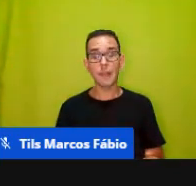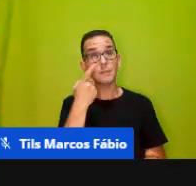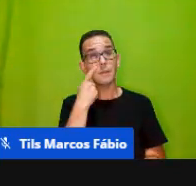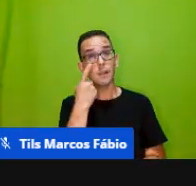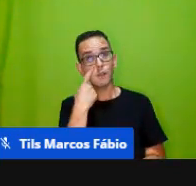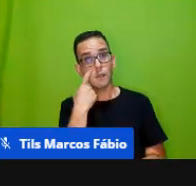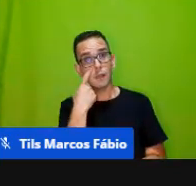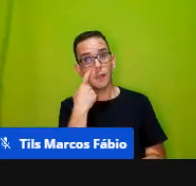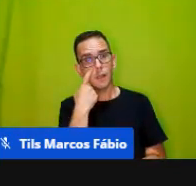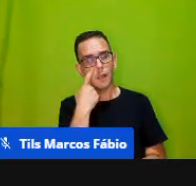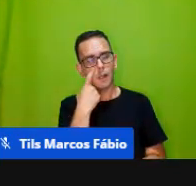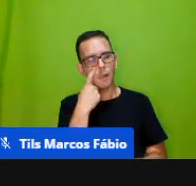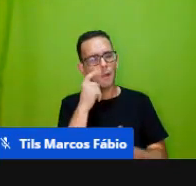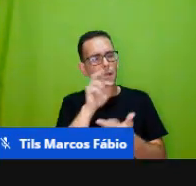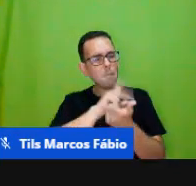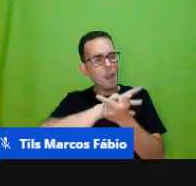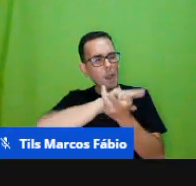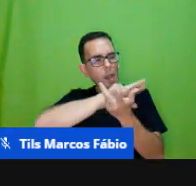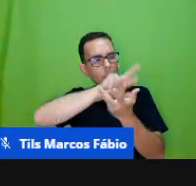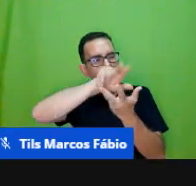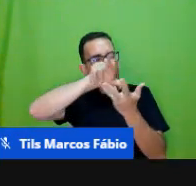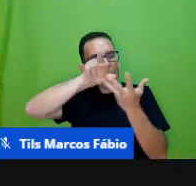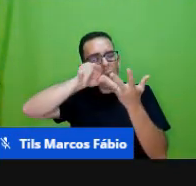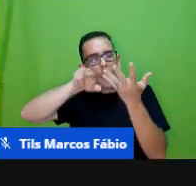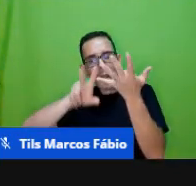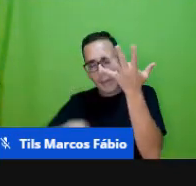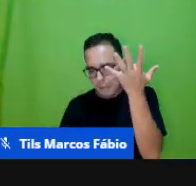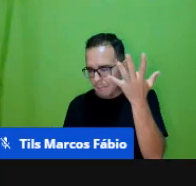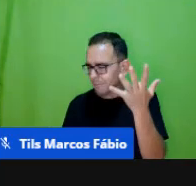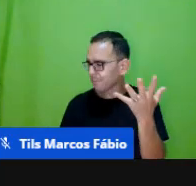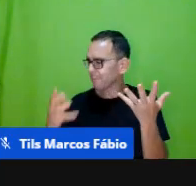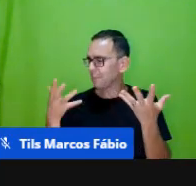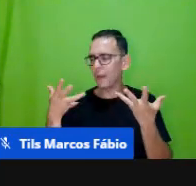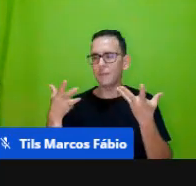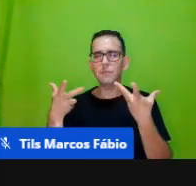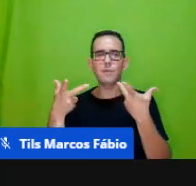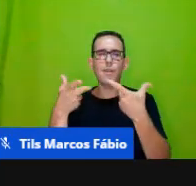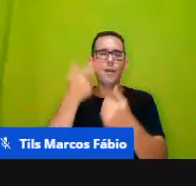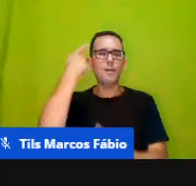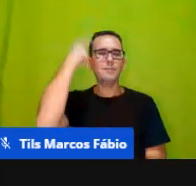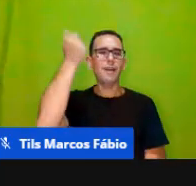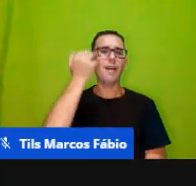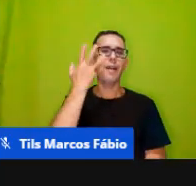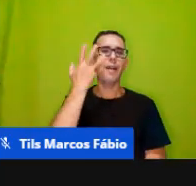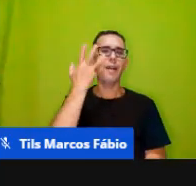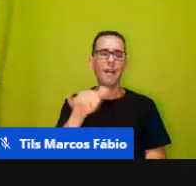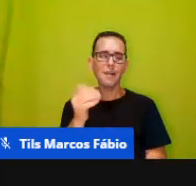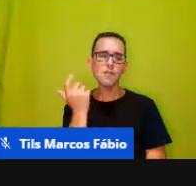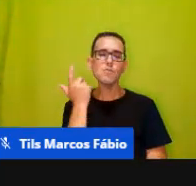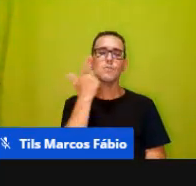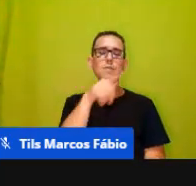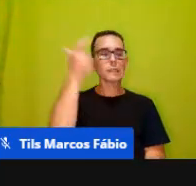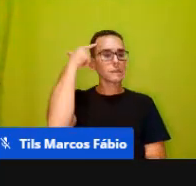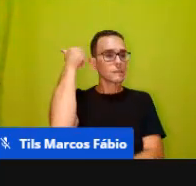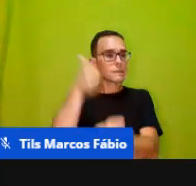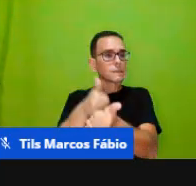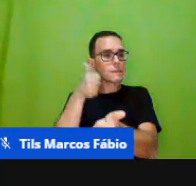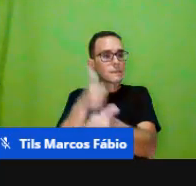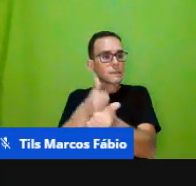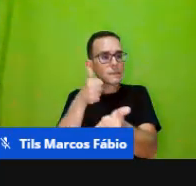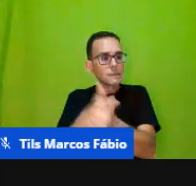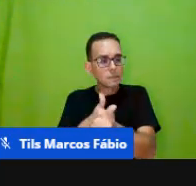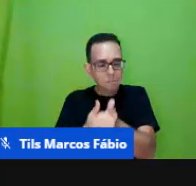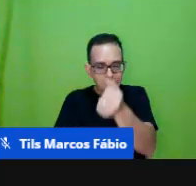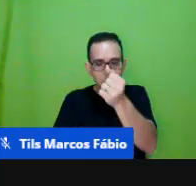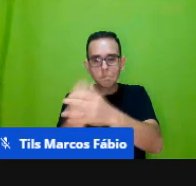infinidade da criatividade das crianças é maravilhosa e leva a todo esse desenvolvimento de raciocínio de criatividade